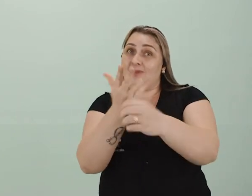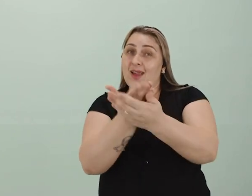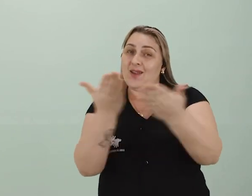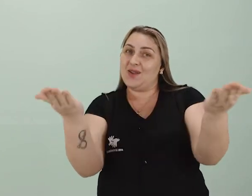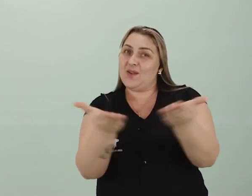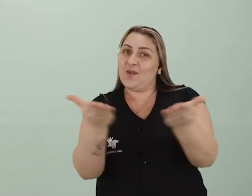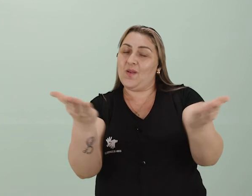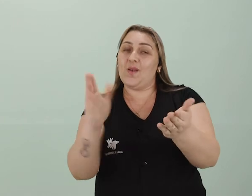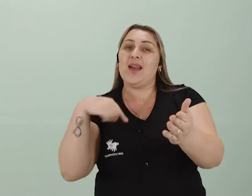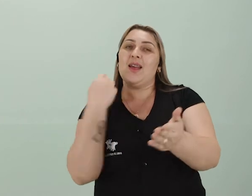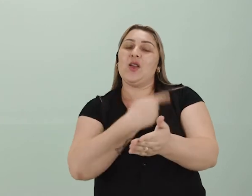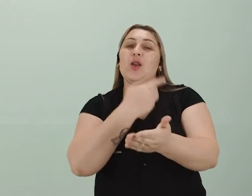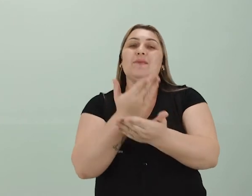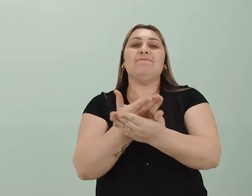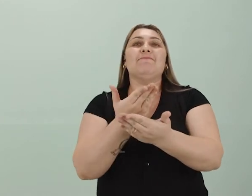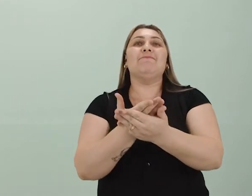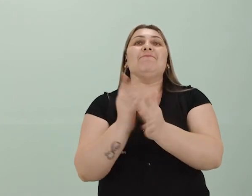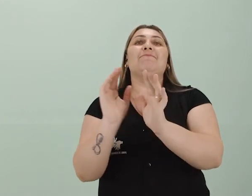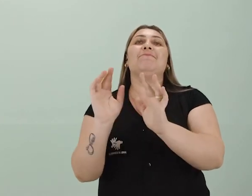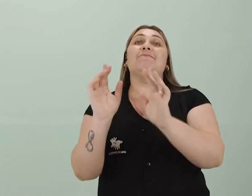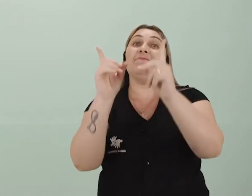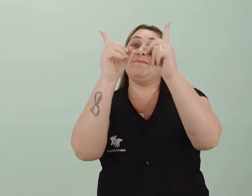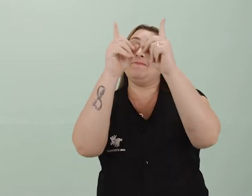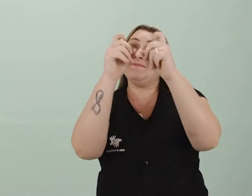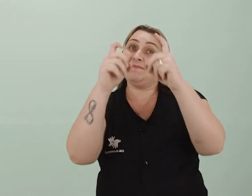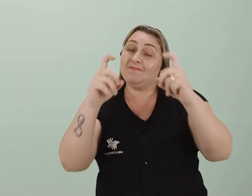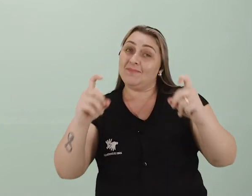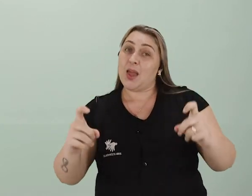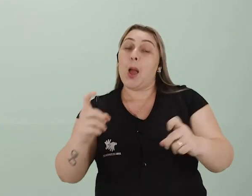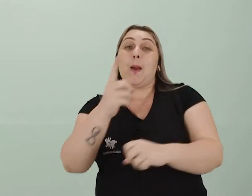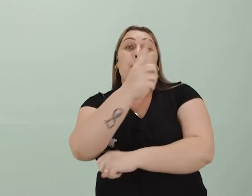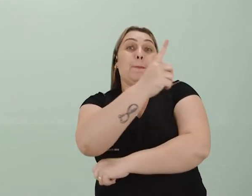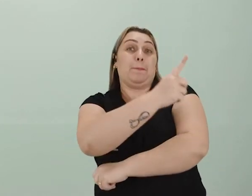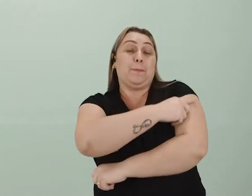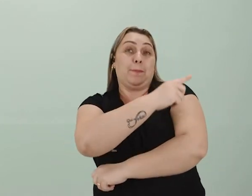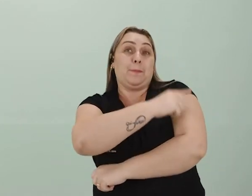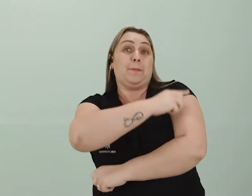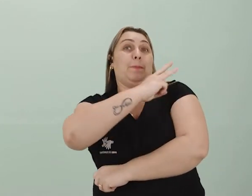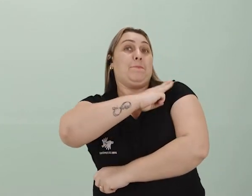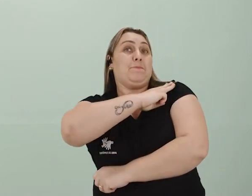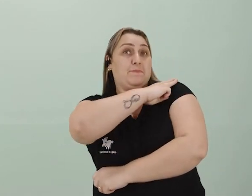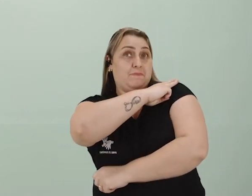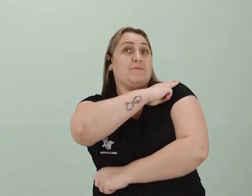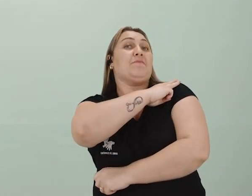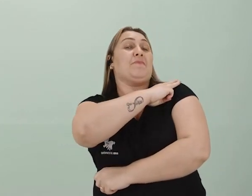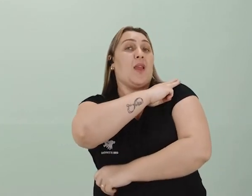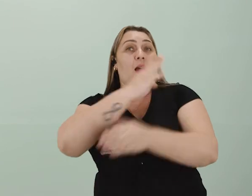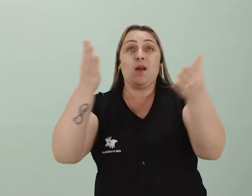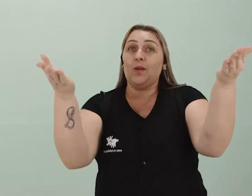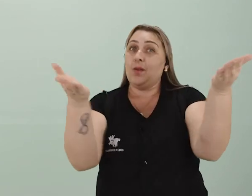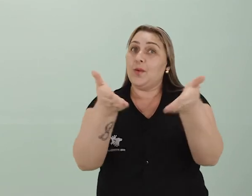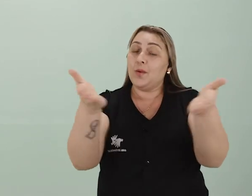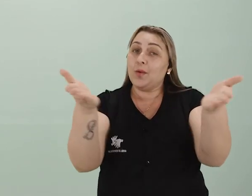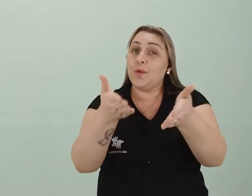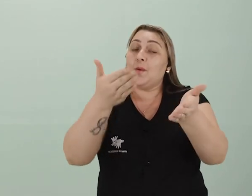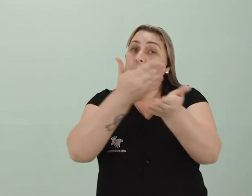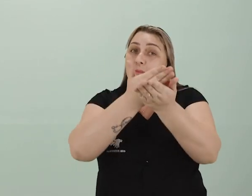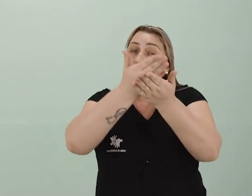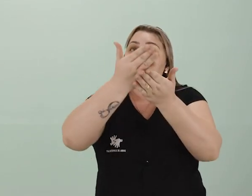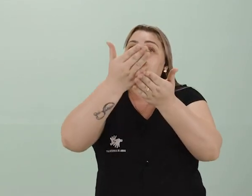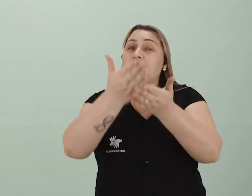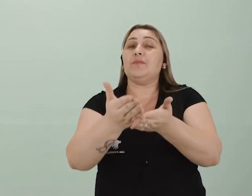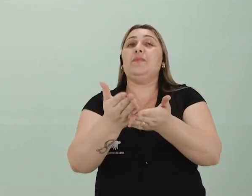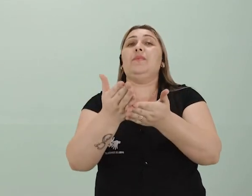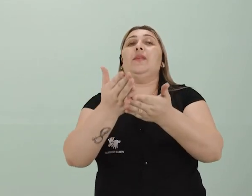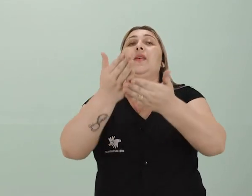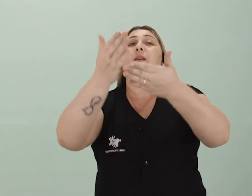A nossa aula é específica para a primeira série do ensino médio e hoje nós vamos iniciar uma